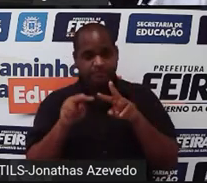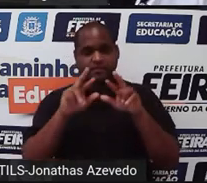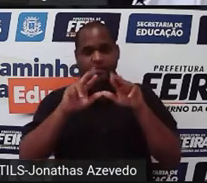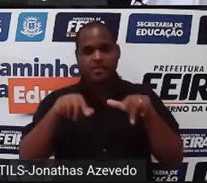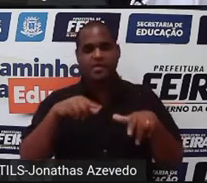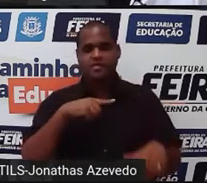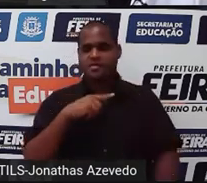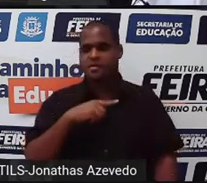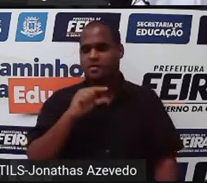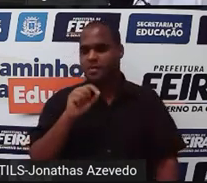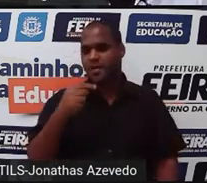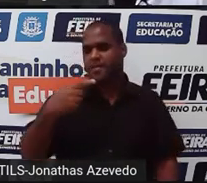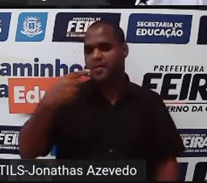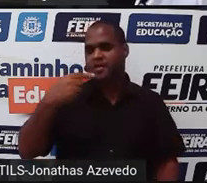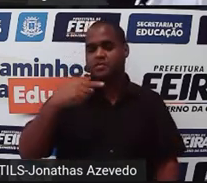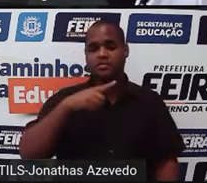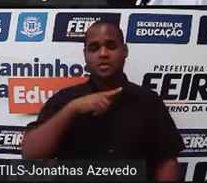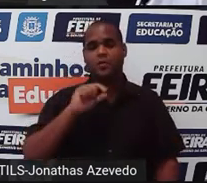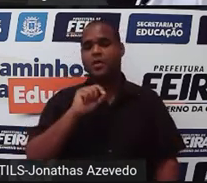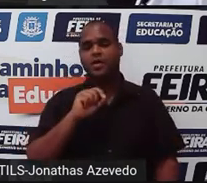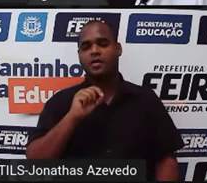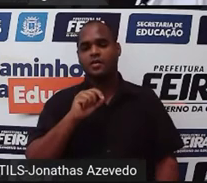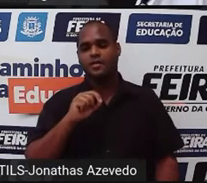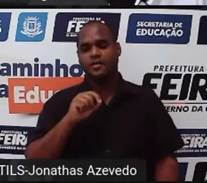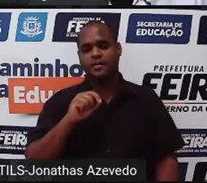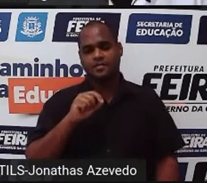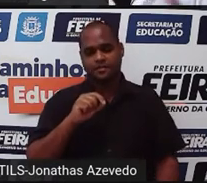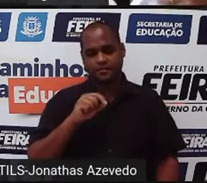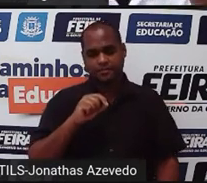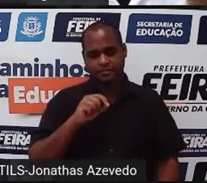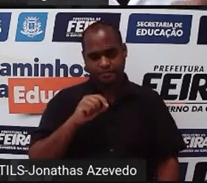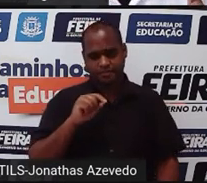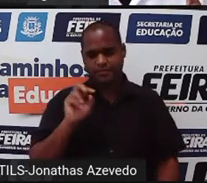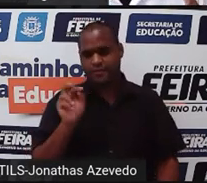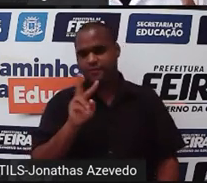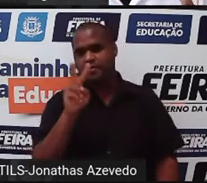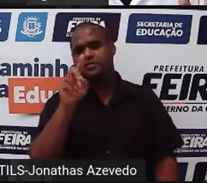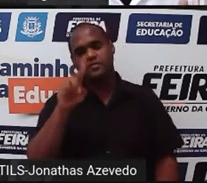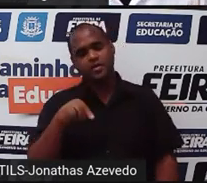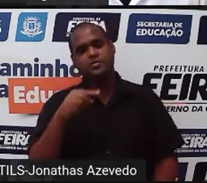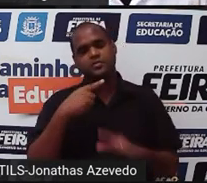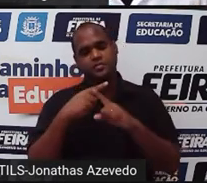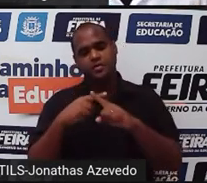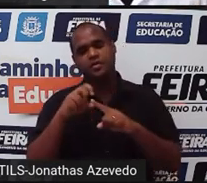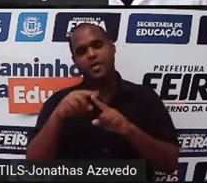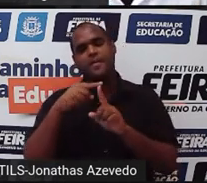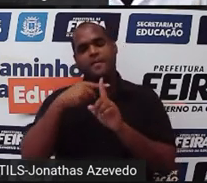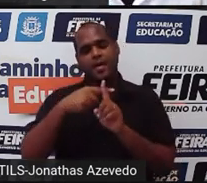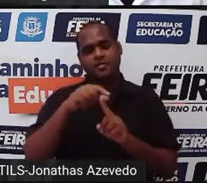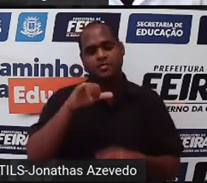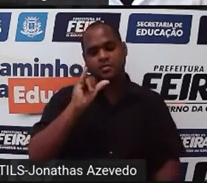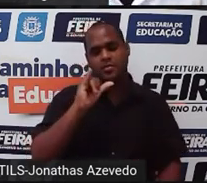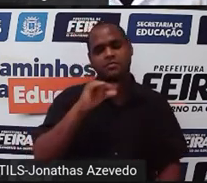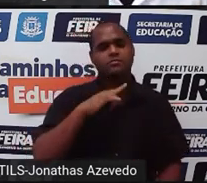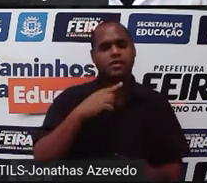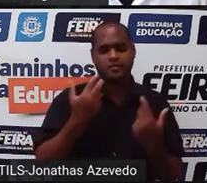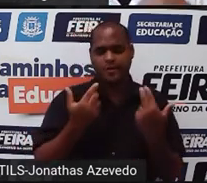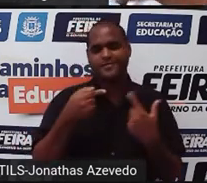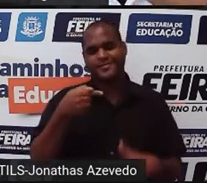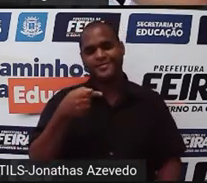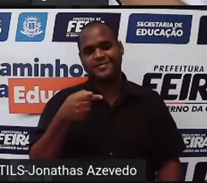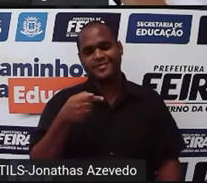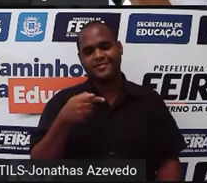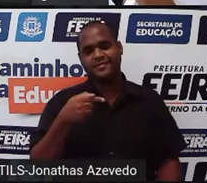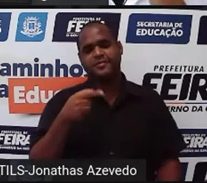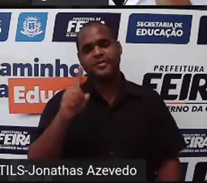equação. O é que significa aquela primeira equação? Que um valor para x mais um valor para y tem que ser igual a 7.